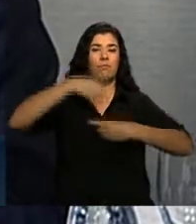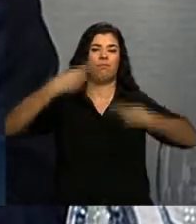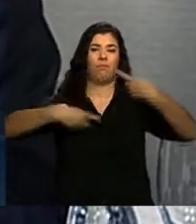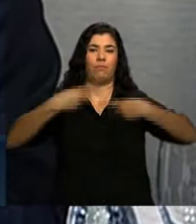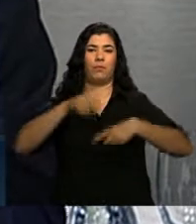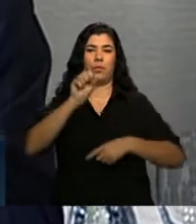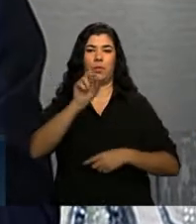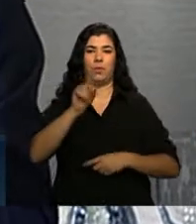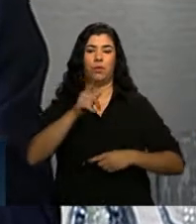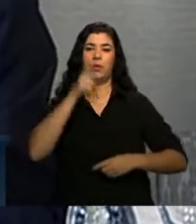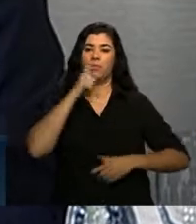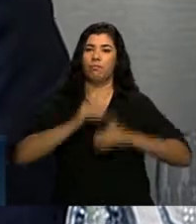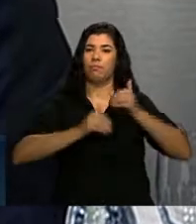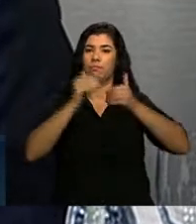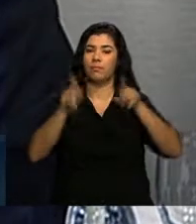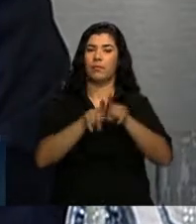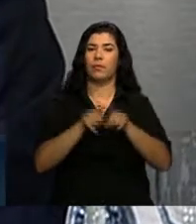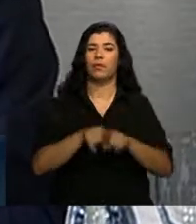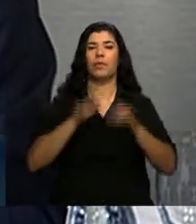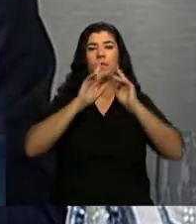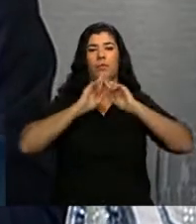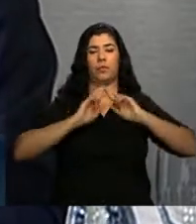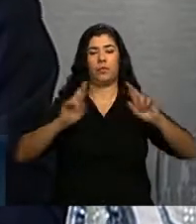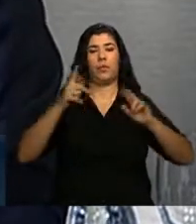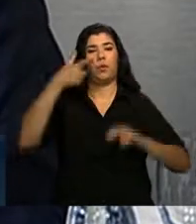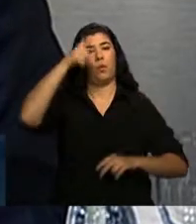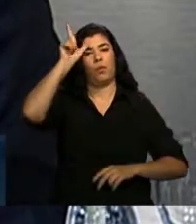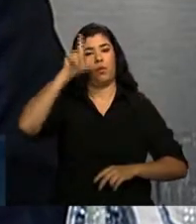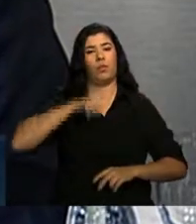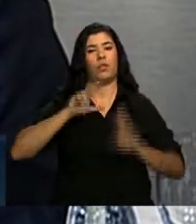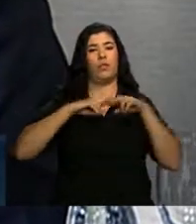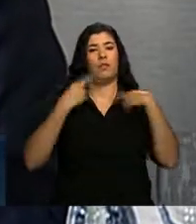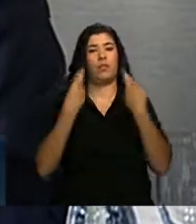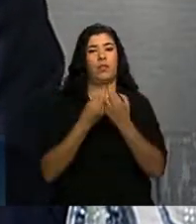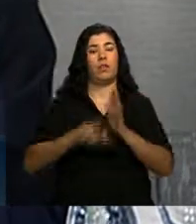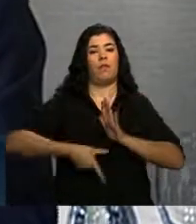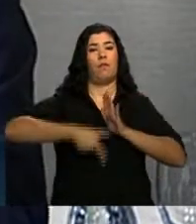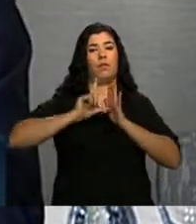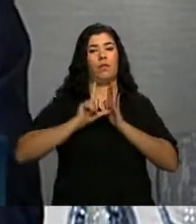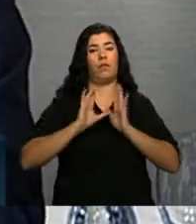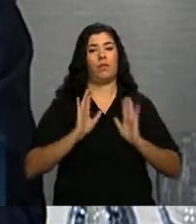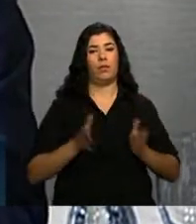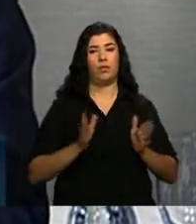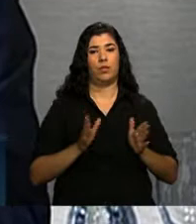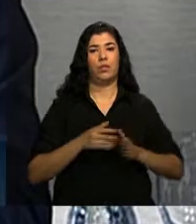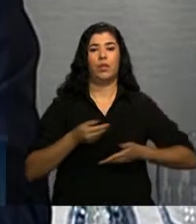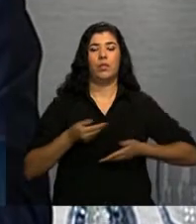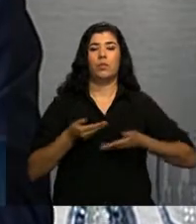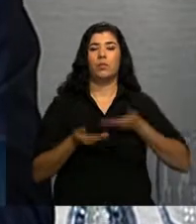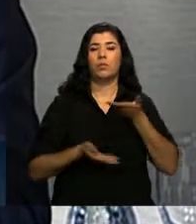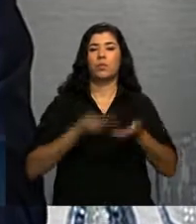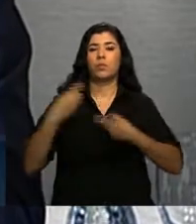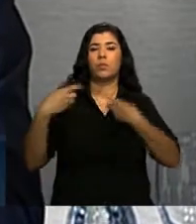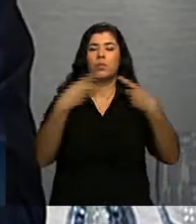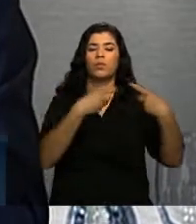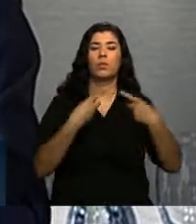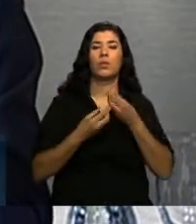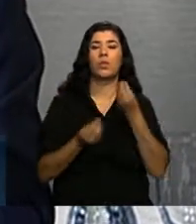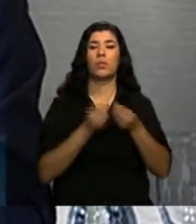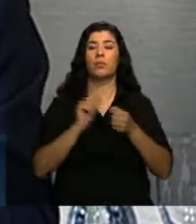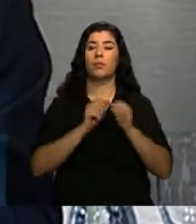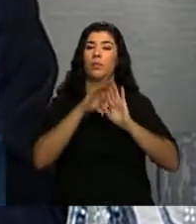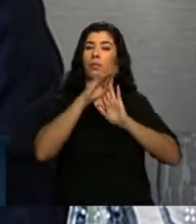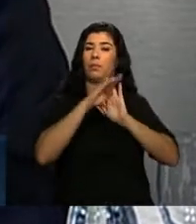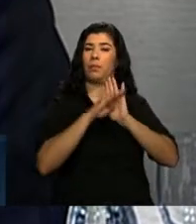e dizer também para o ministro que ontem nós tivemos uma reunião preliminar a essa, que foi para tratar sobre a questão do nosso